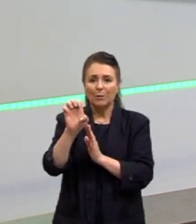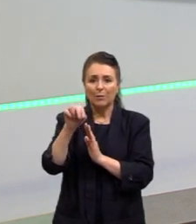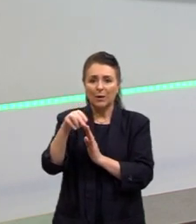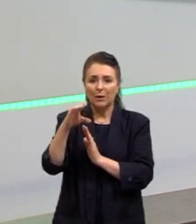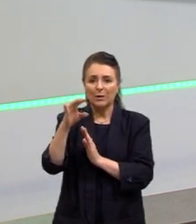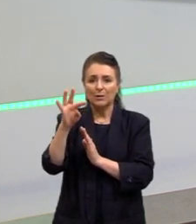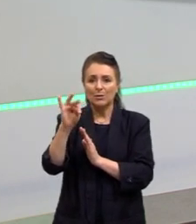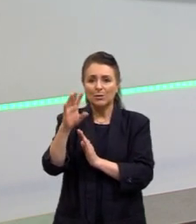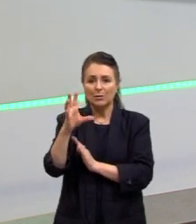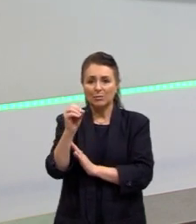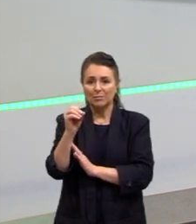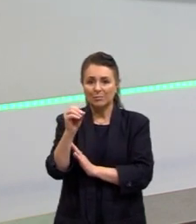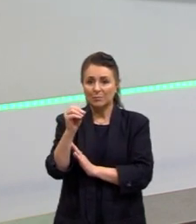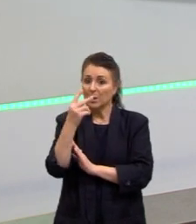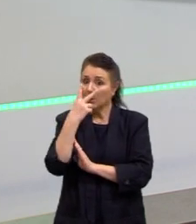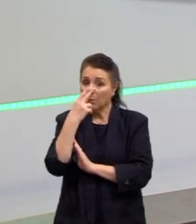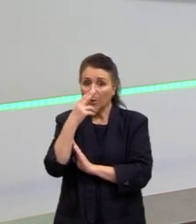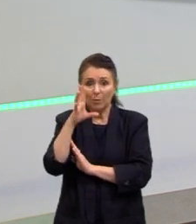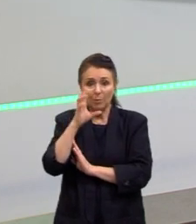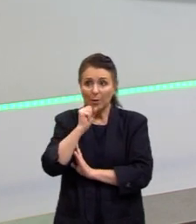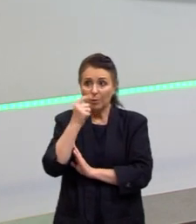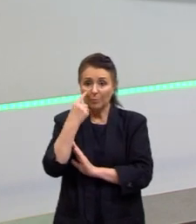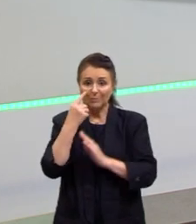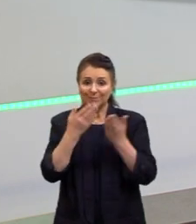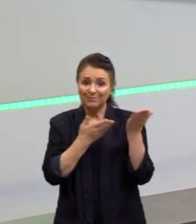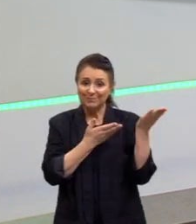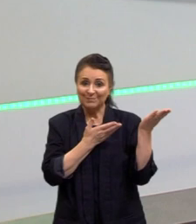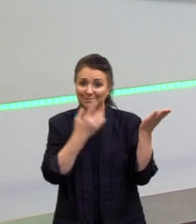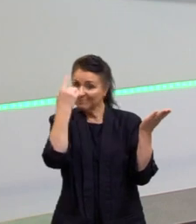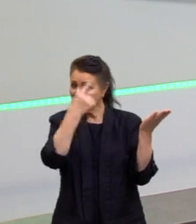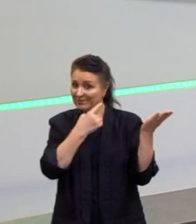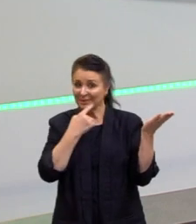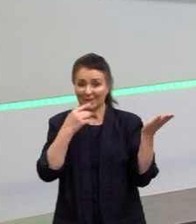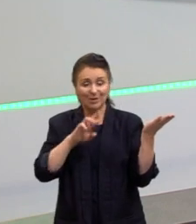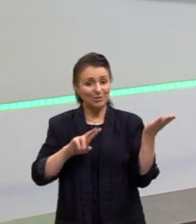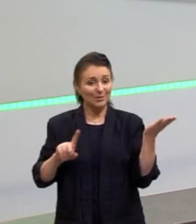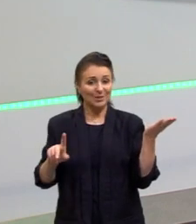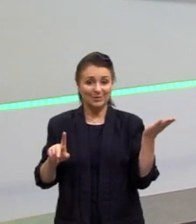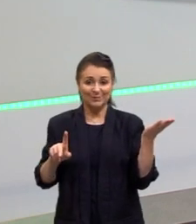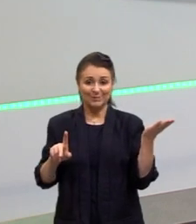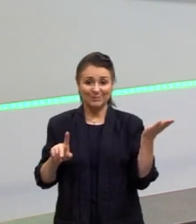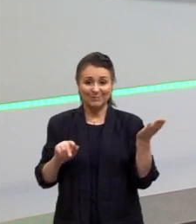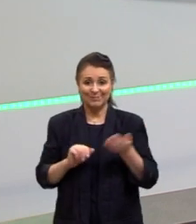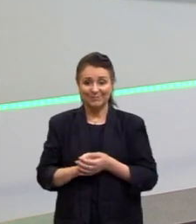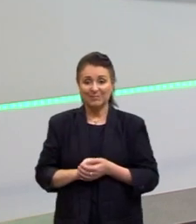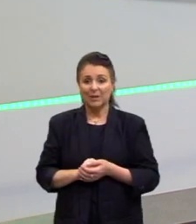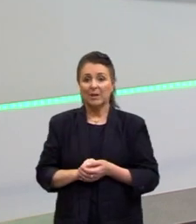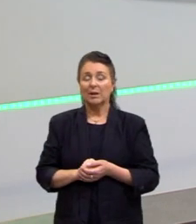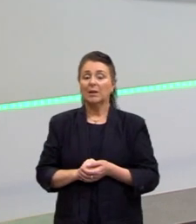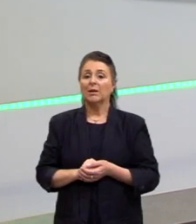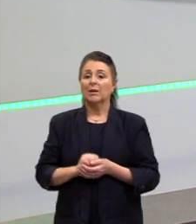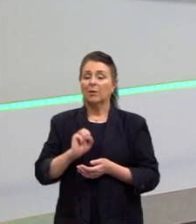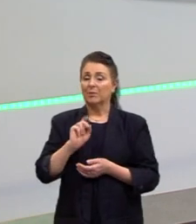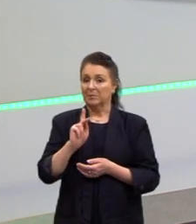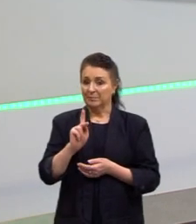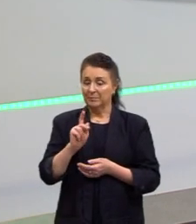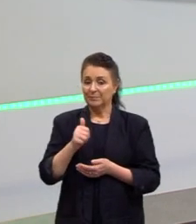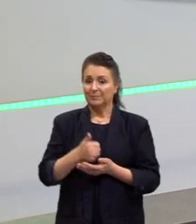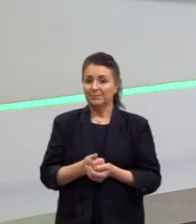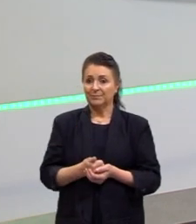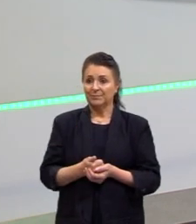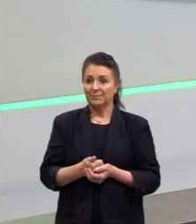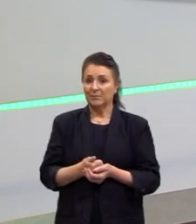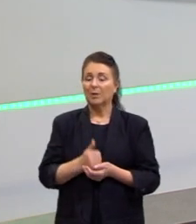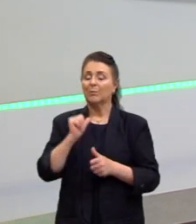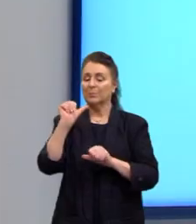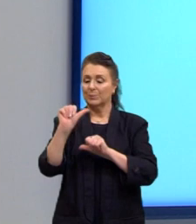um desses pães que está aqui na nossa tela, com uma carinha diferente, cada um a seu modo. Muito bem. E